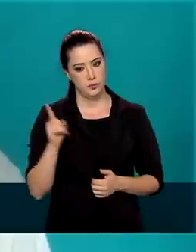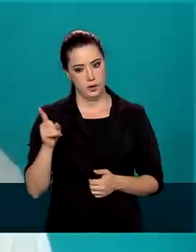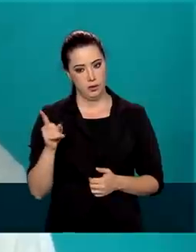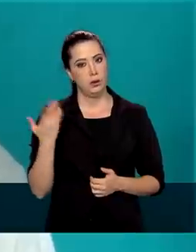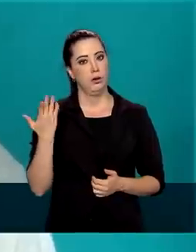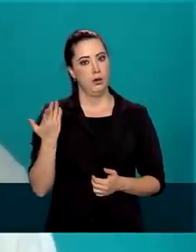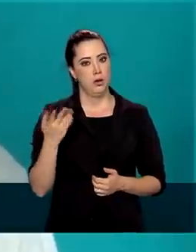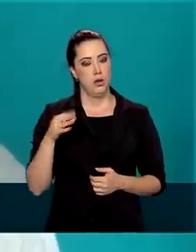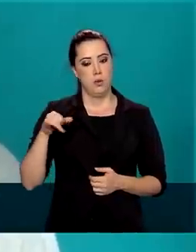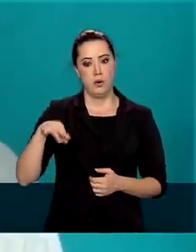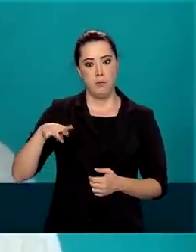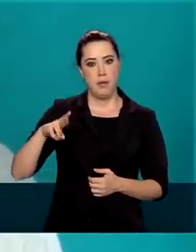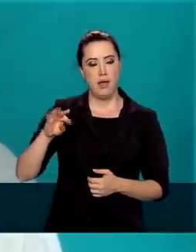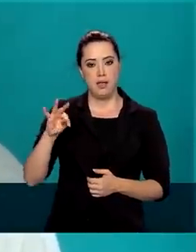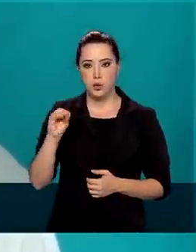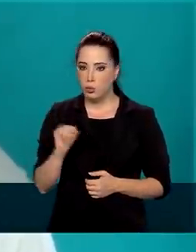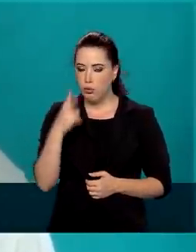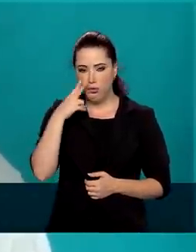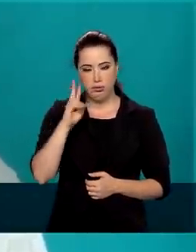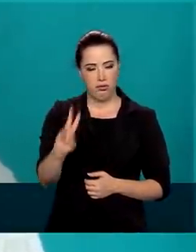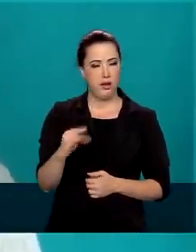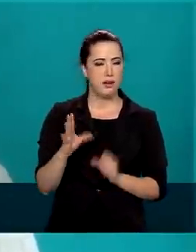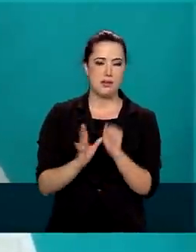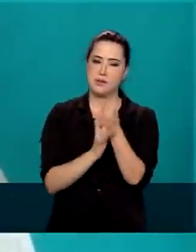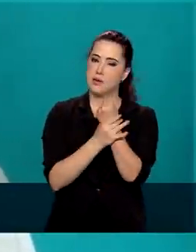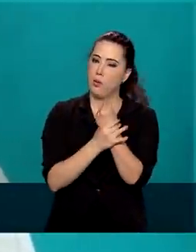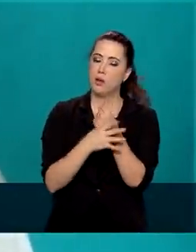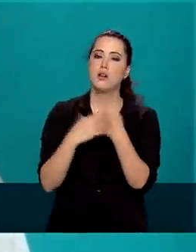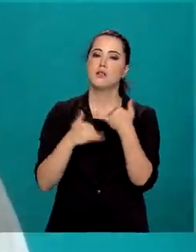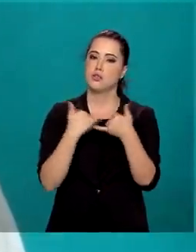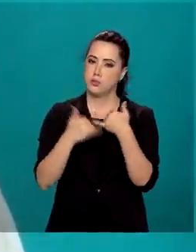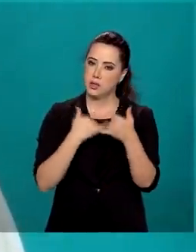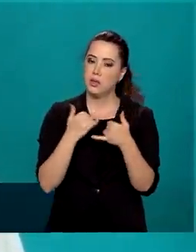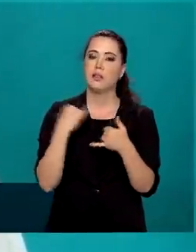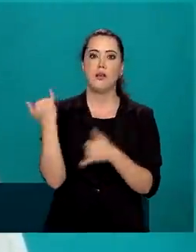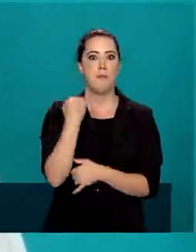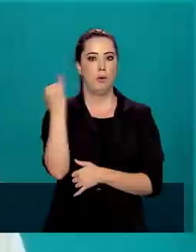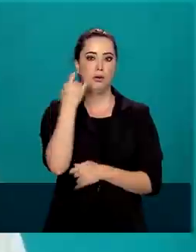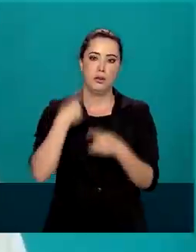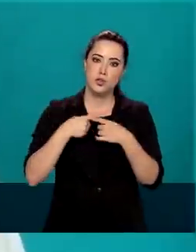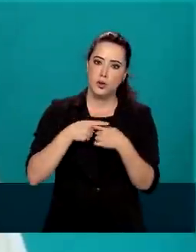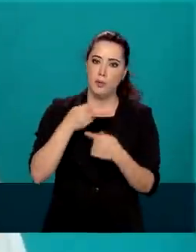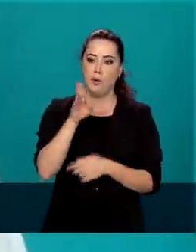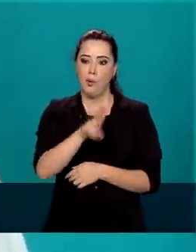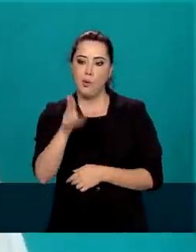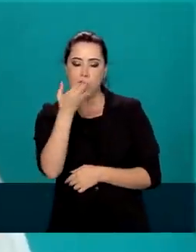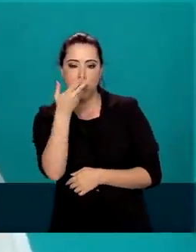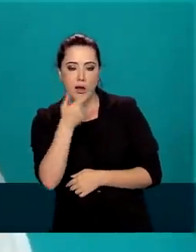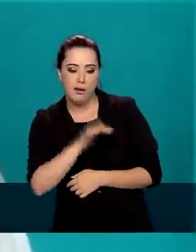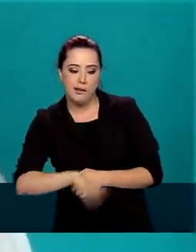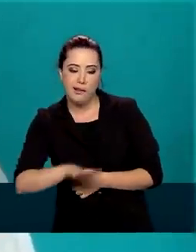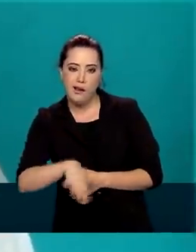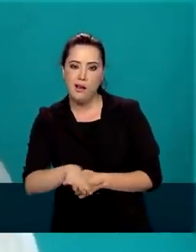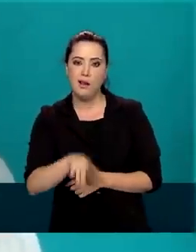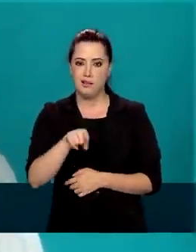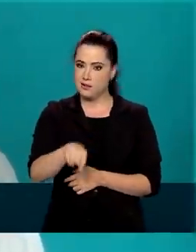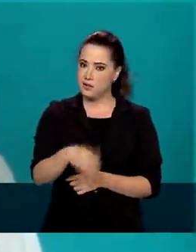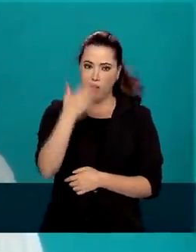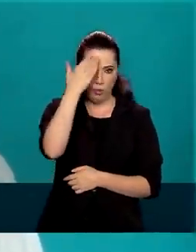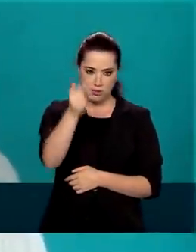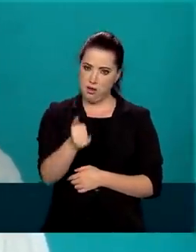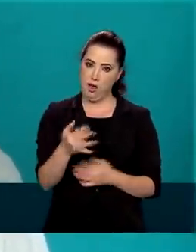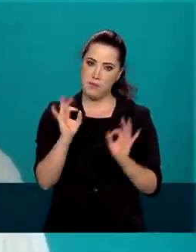muito sério. Afinal, estamos tratando de um produto que é utilizado majoritariamente por crianças, um público consumidor especialmente vulnerável.